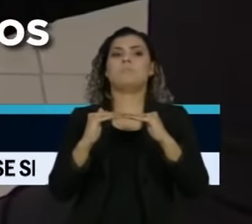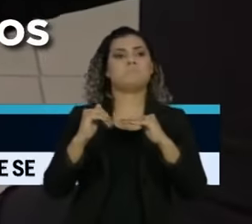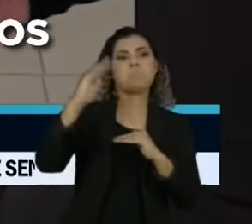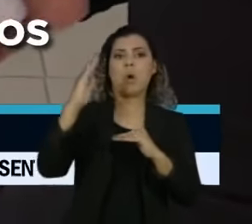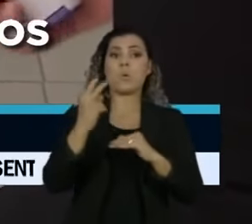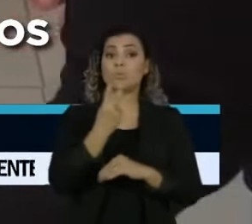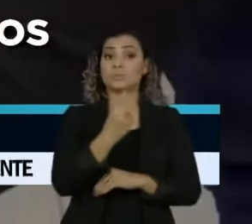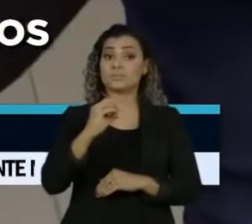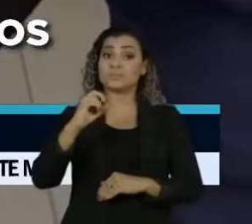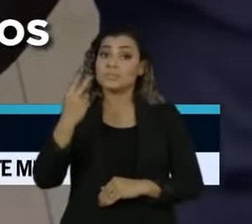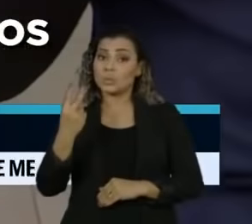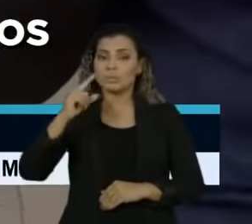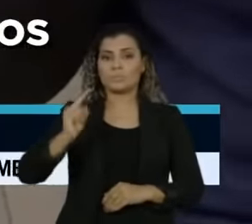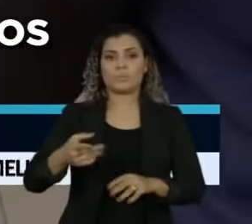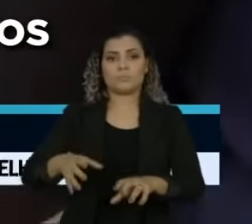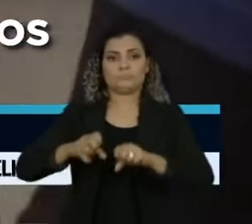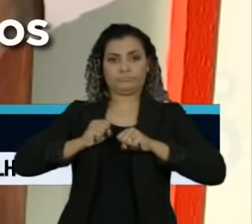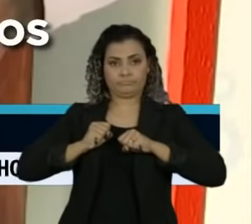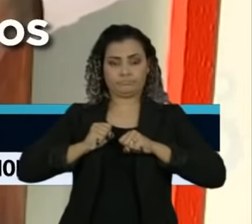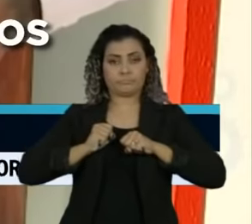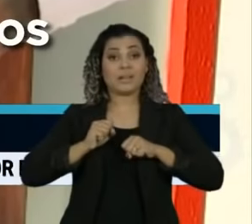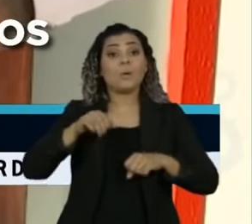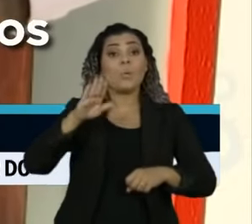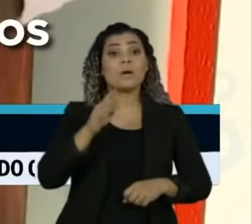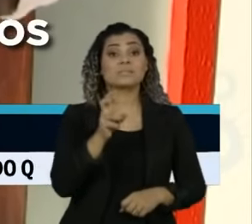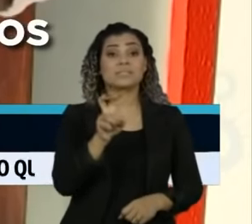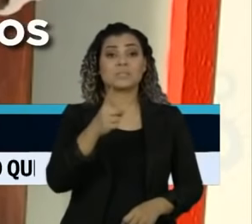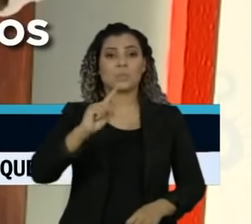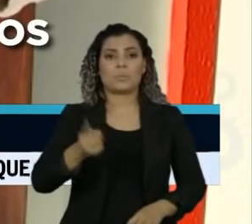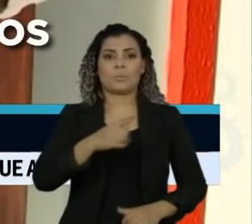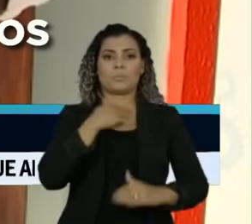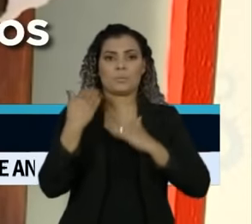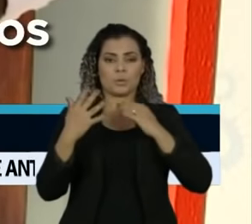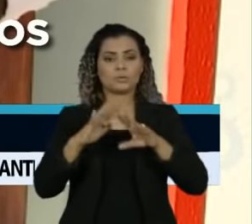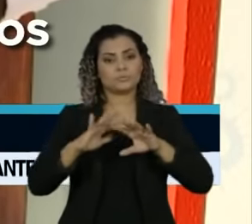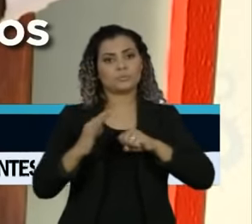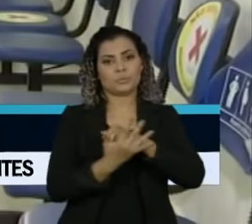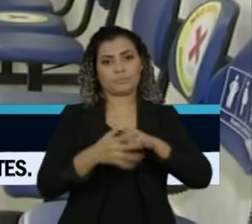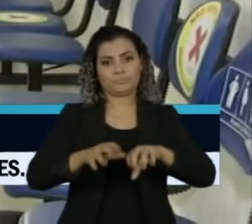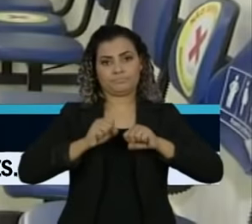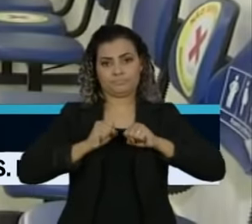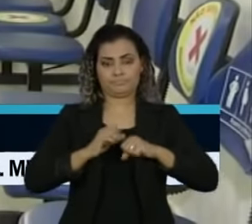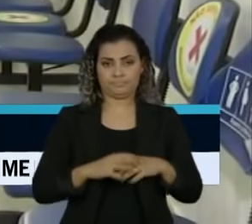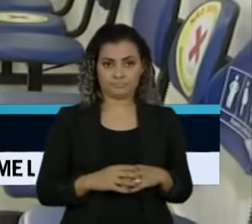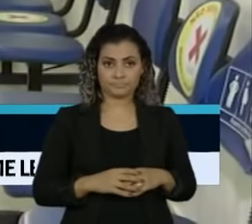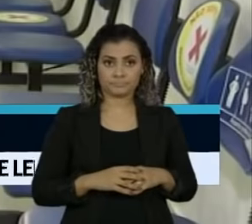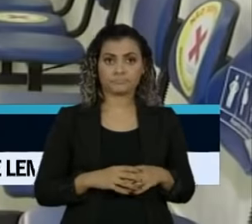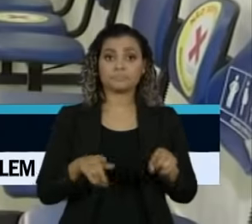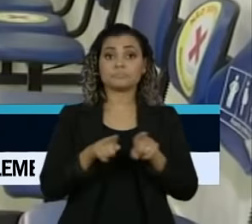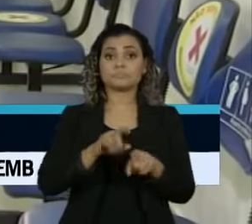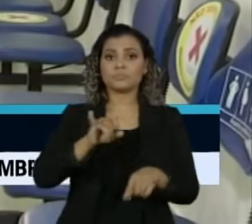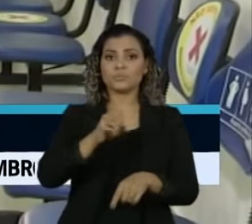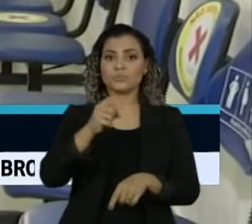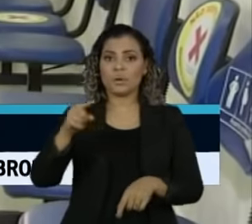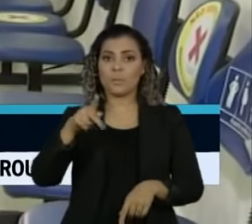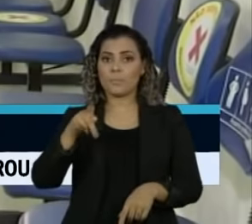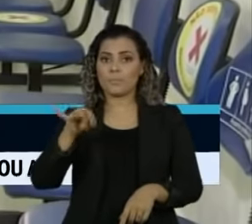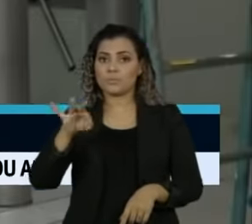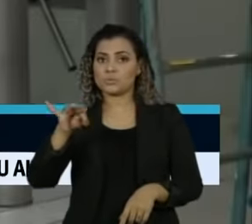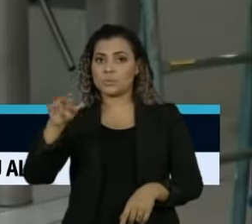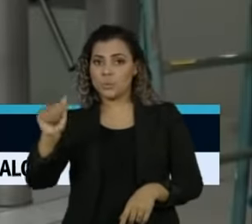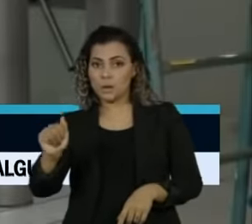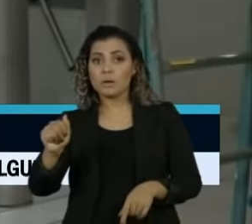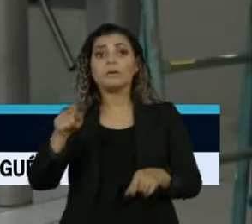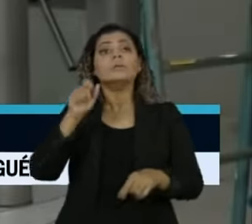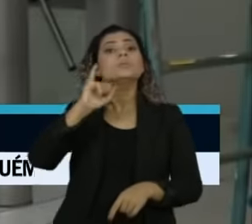202 mil casos e tem quase 5 mil mortes por Covid-19. Em João Pessoa, as universidades